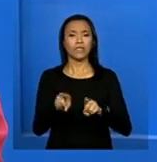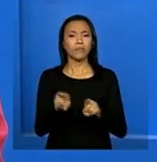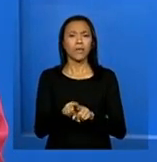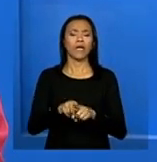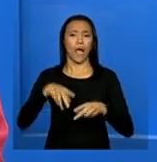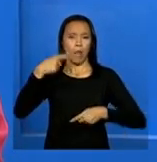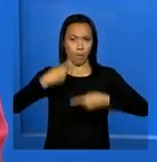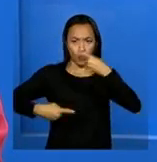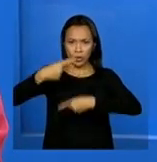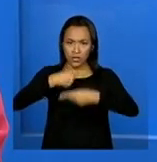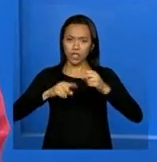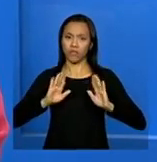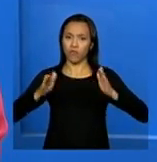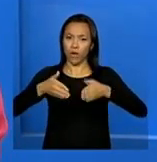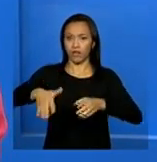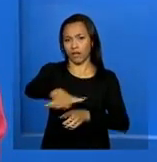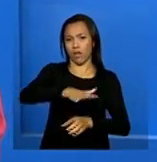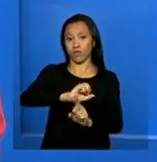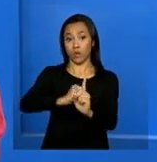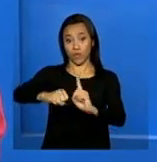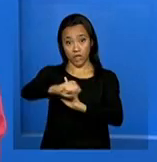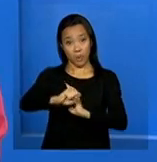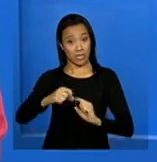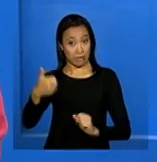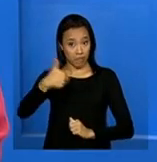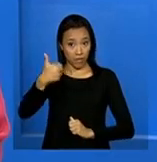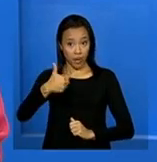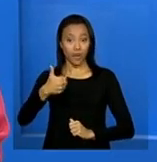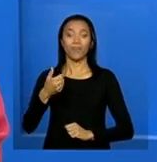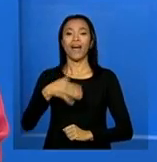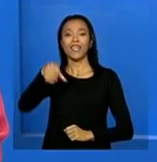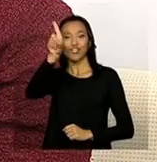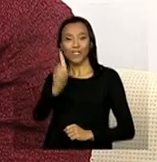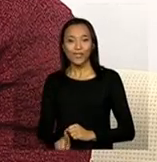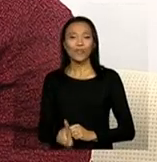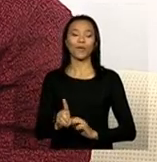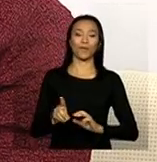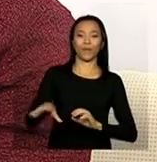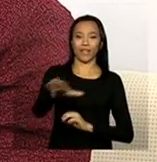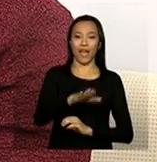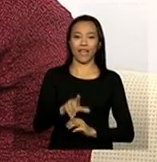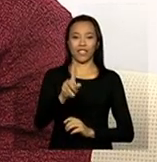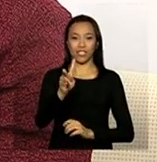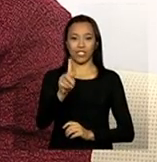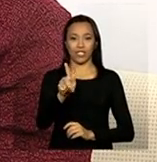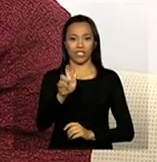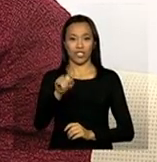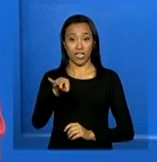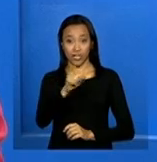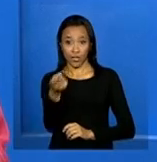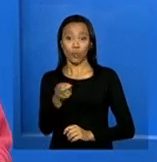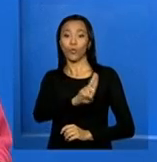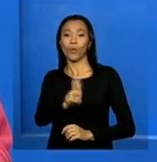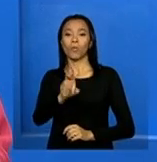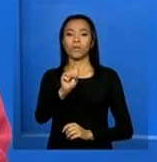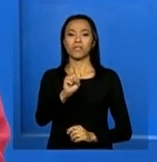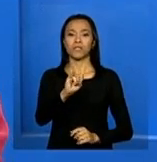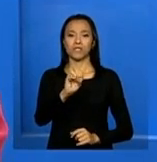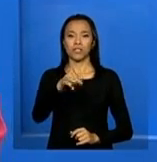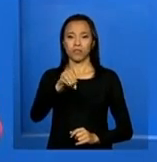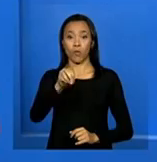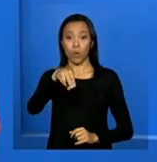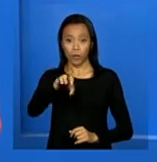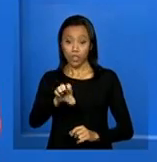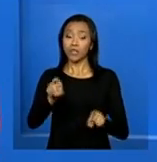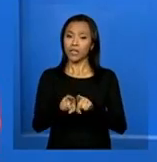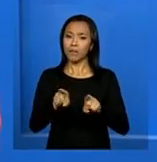Assistência Social, participarão desse primeiro bloco, a diretora do Departamento de Gestão do Sul, Simônia Albuquerque, e o